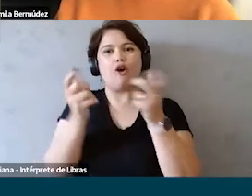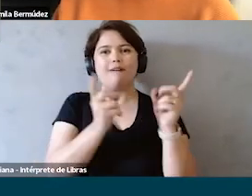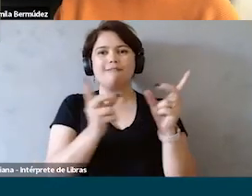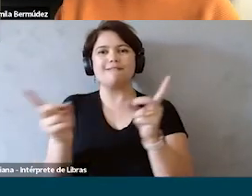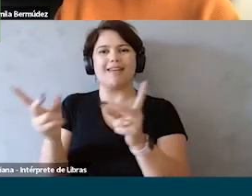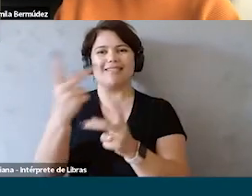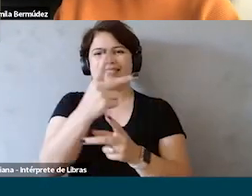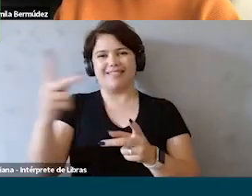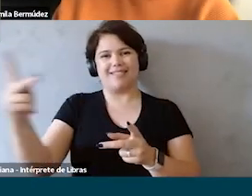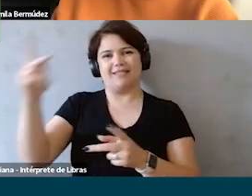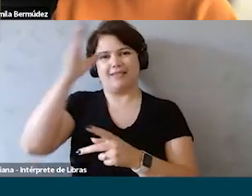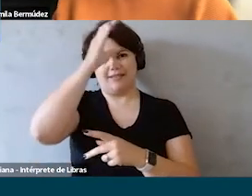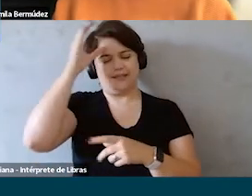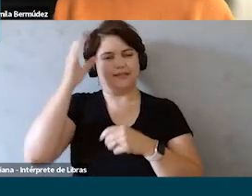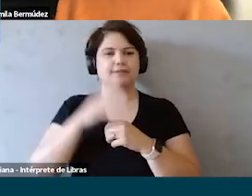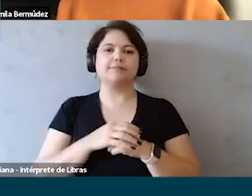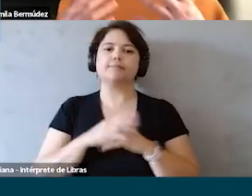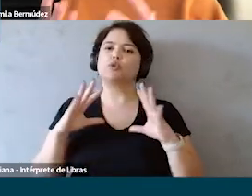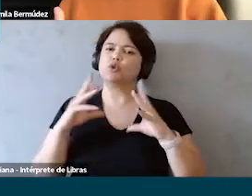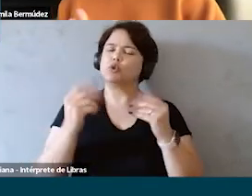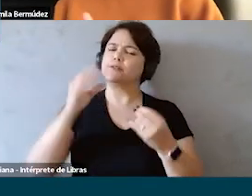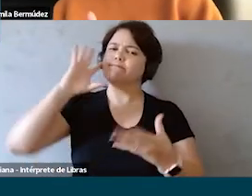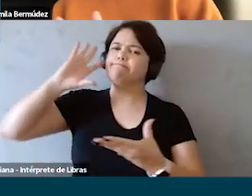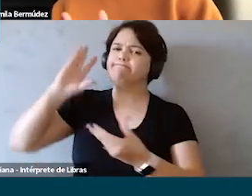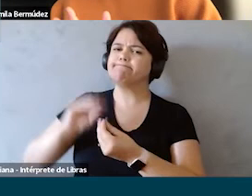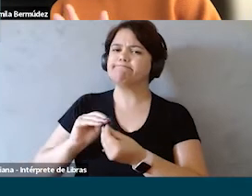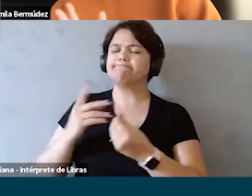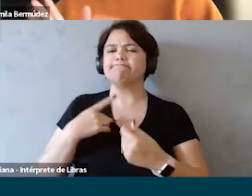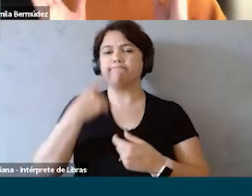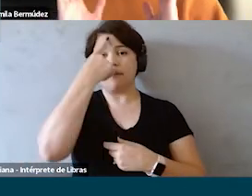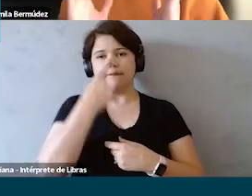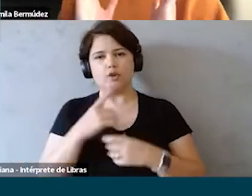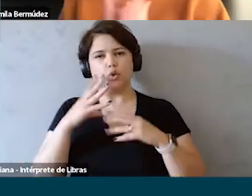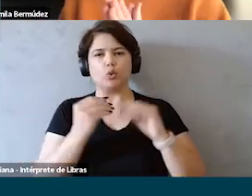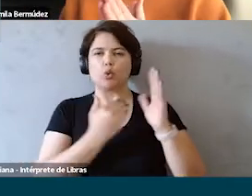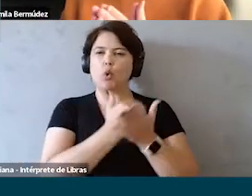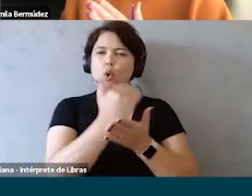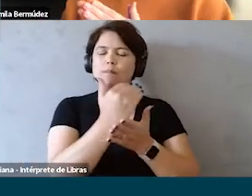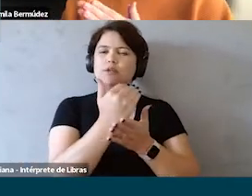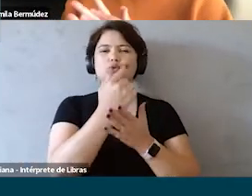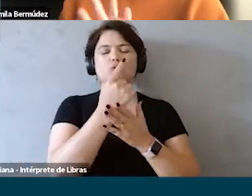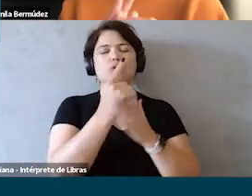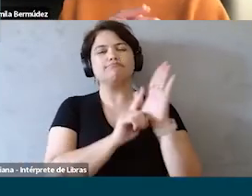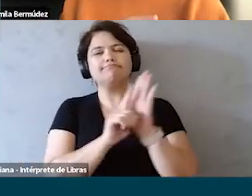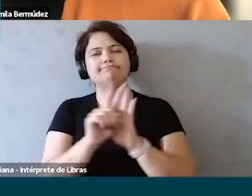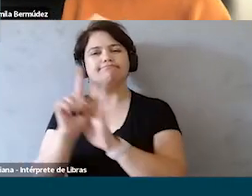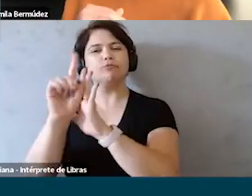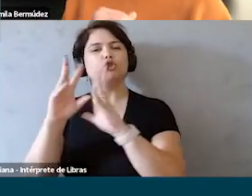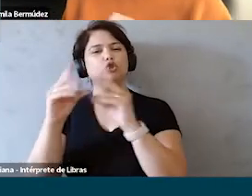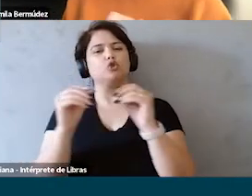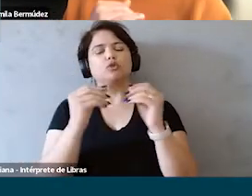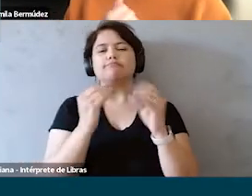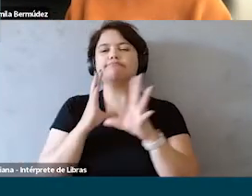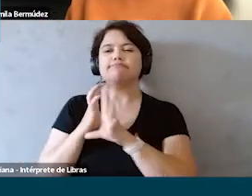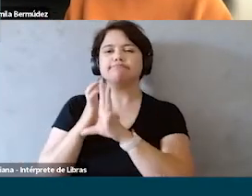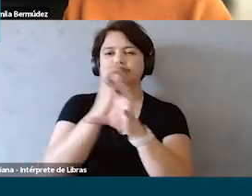de venda para a sua clientela. E a partir do desenho e entendimento desses perfis, a gente criou o indicador de digitalização, que permite